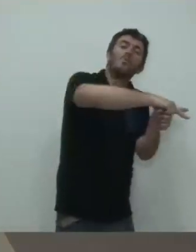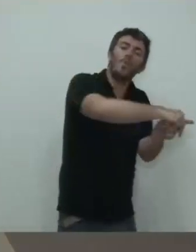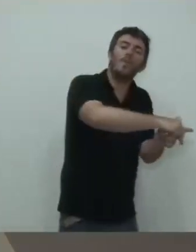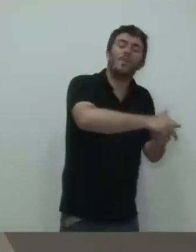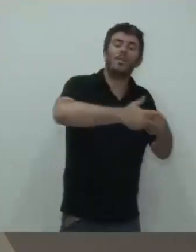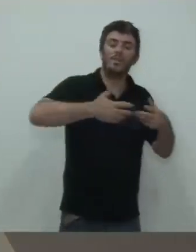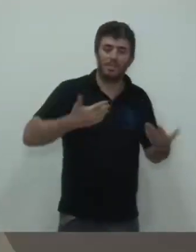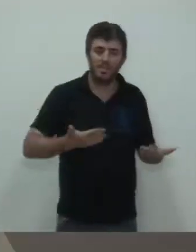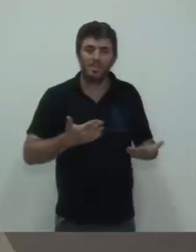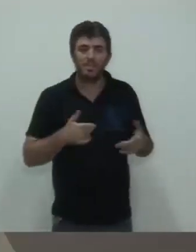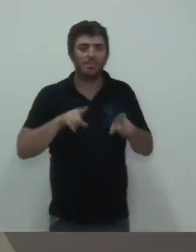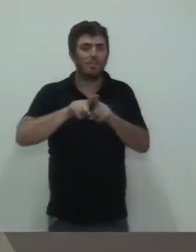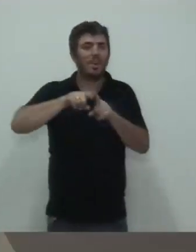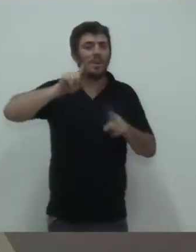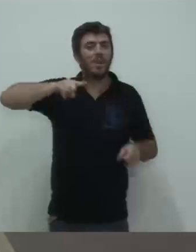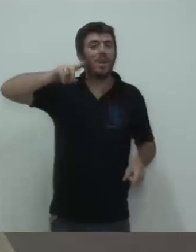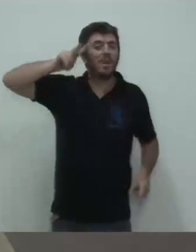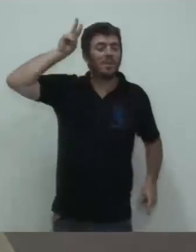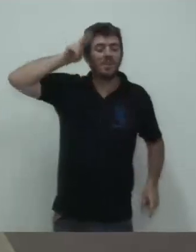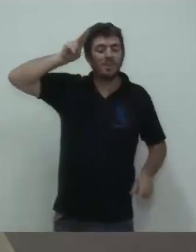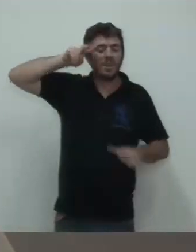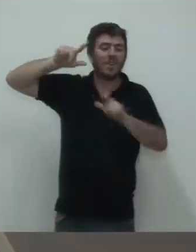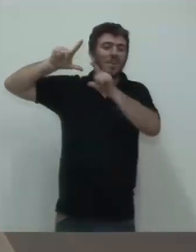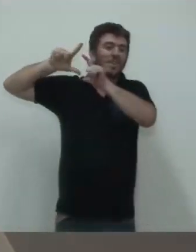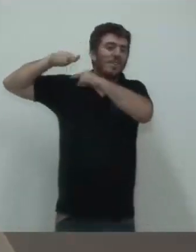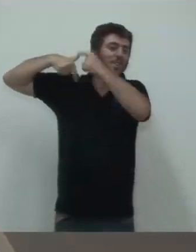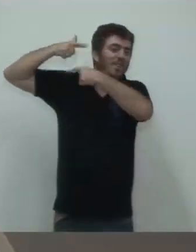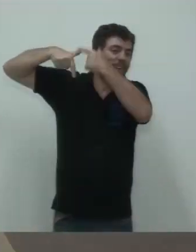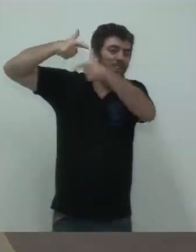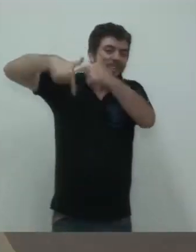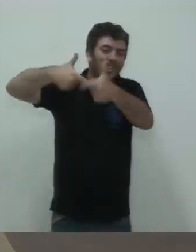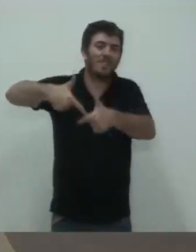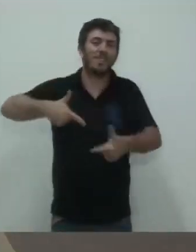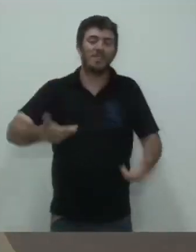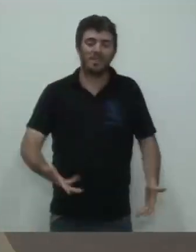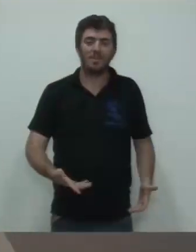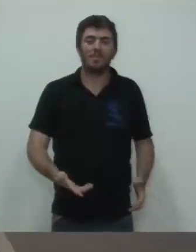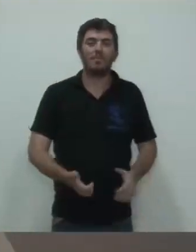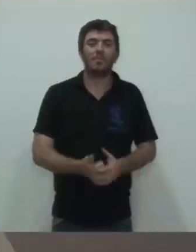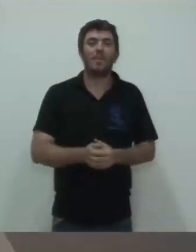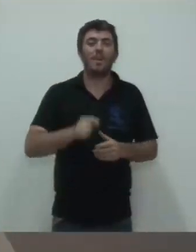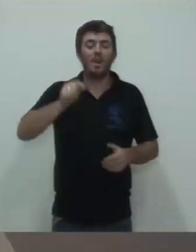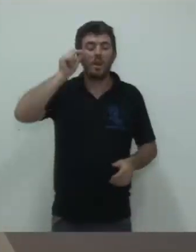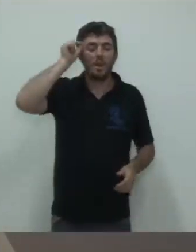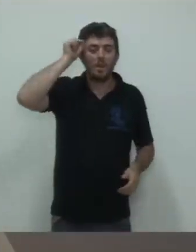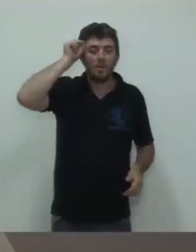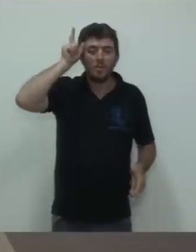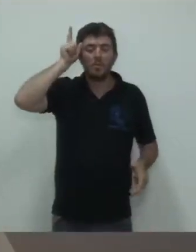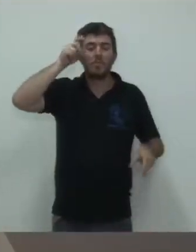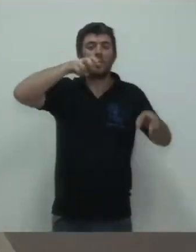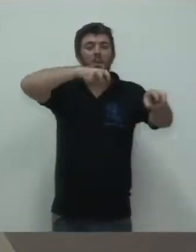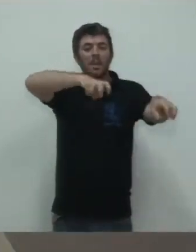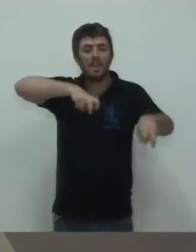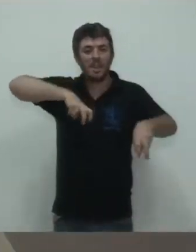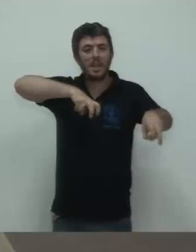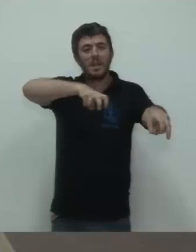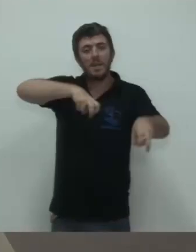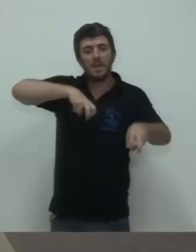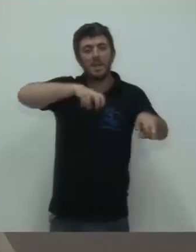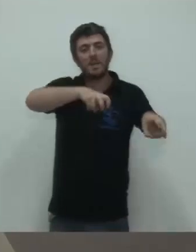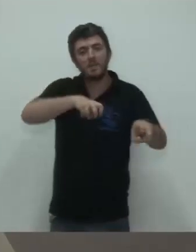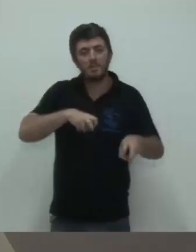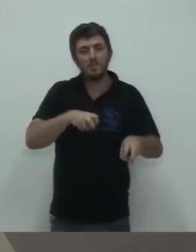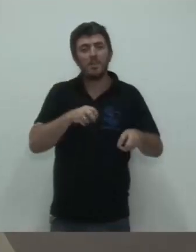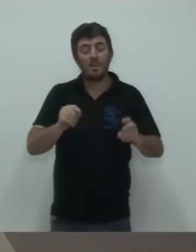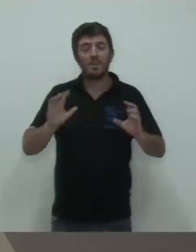do Estado todo, uma forte ligação com a cultura caipira, setaneja. Então, essa festa procura trabalhar e